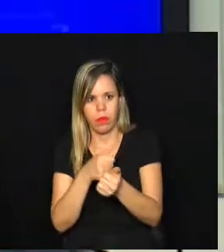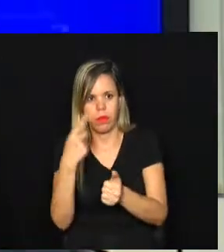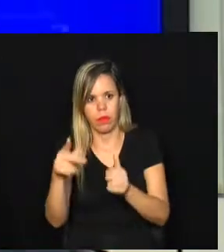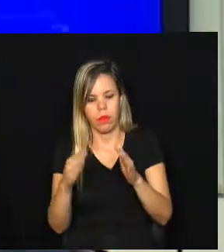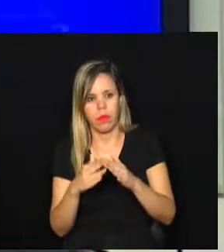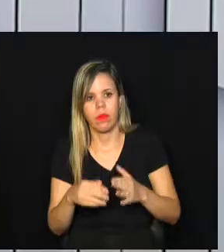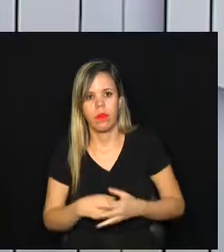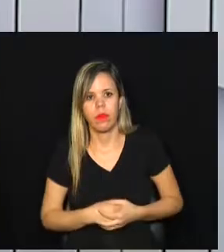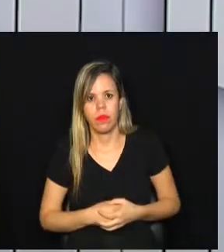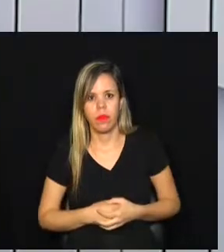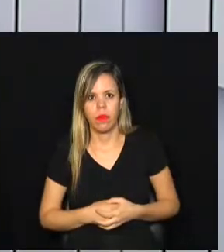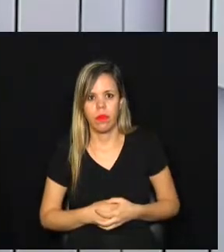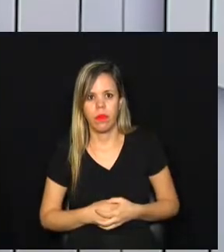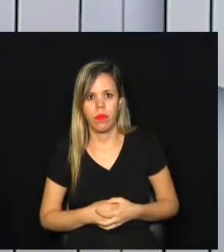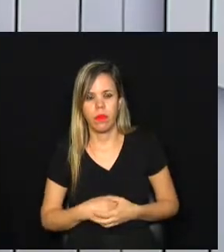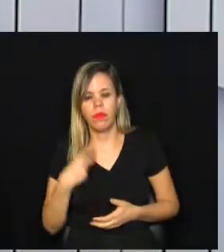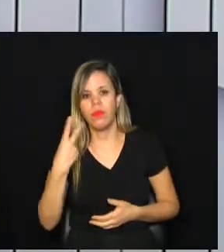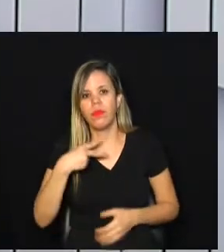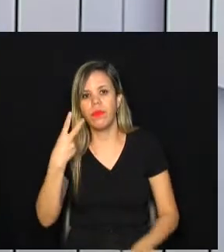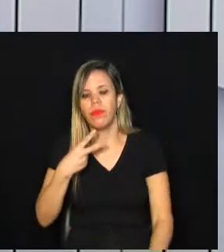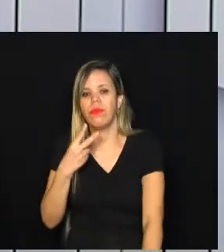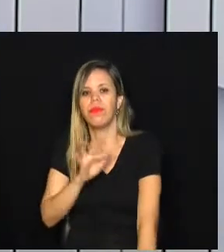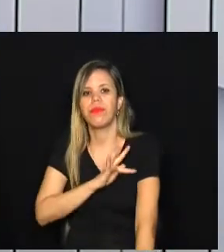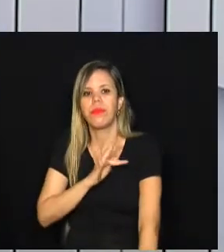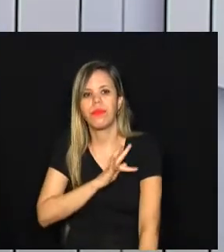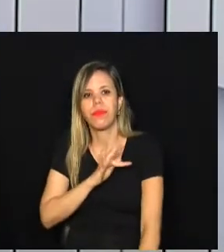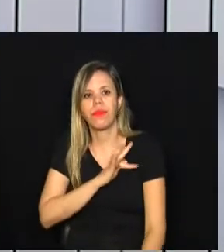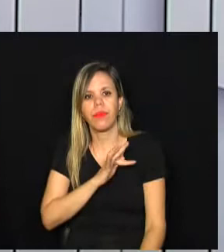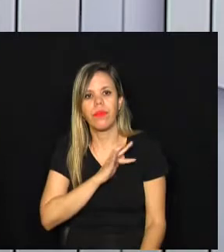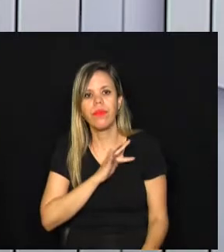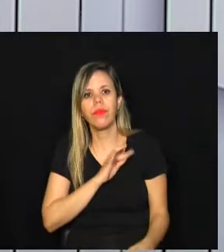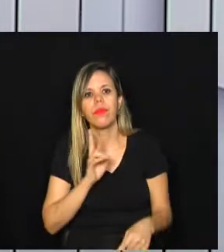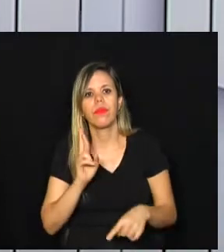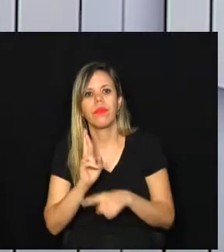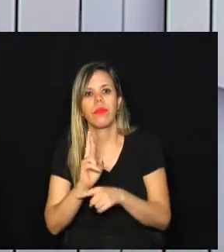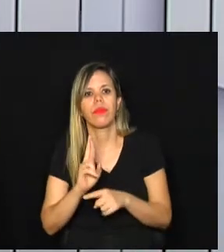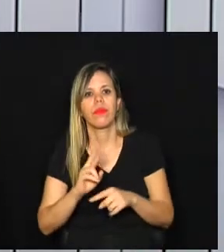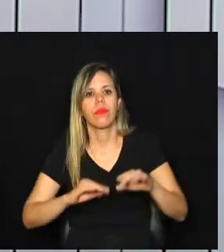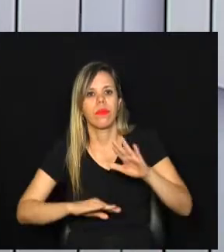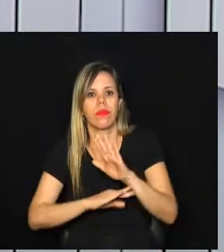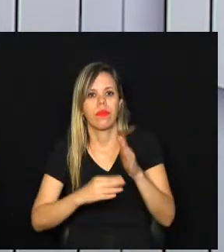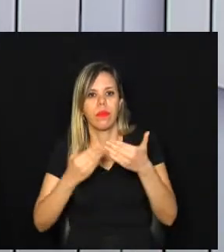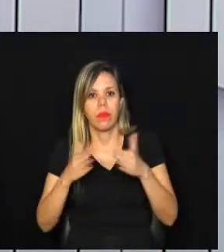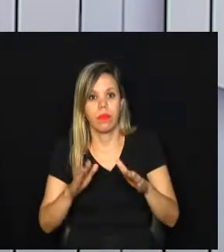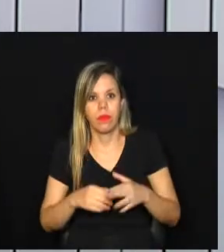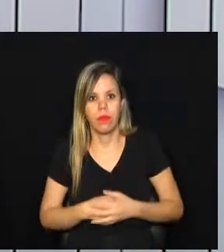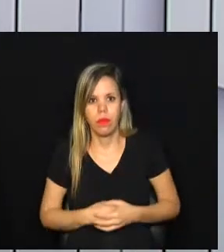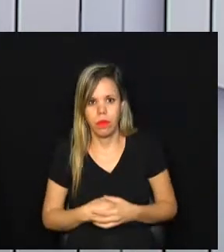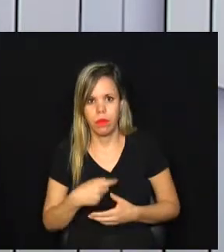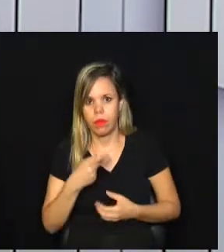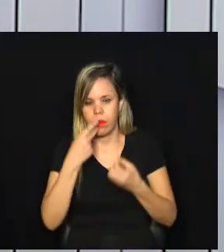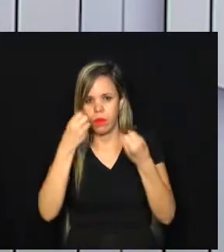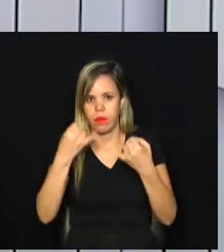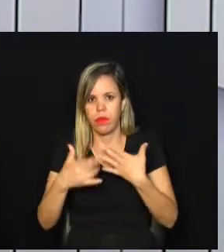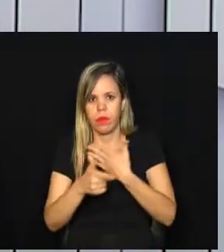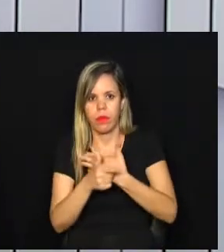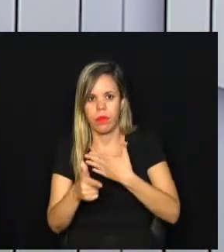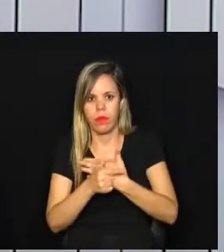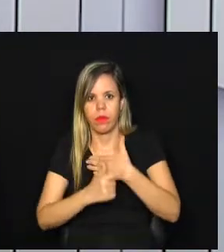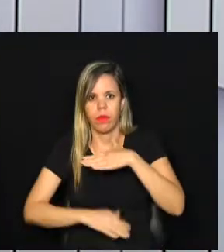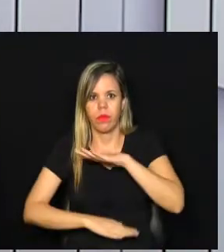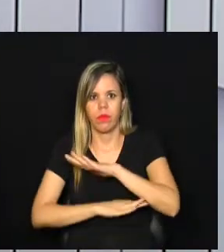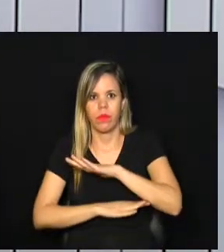casa deles. O vereador Fernando Mendes, que representou a Câmara no lançamento da campanha, falou do papel do